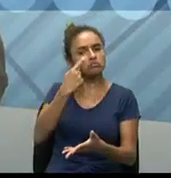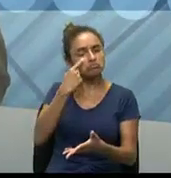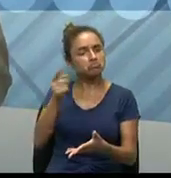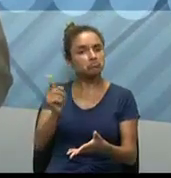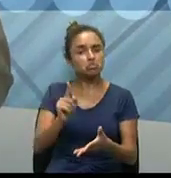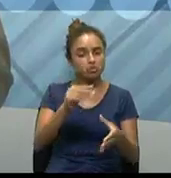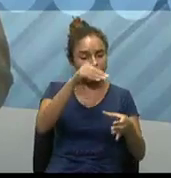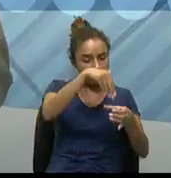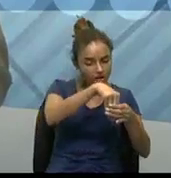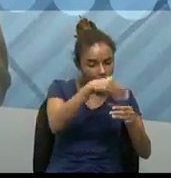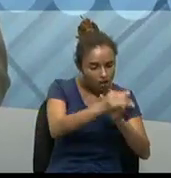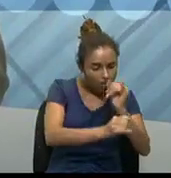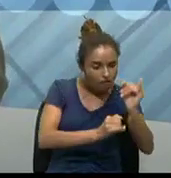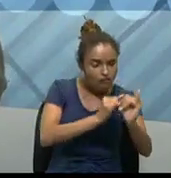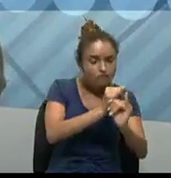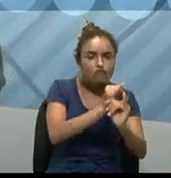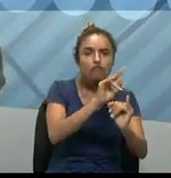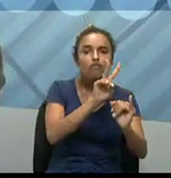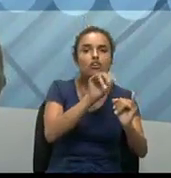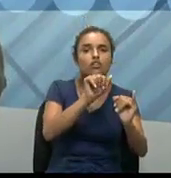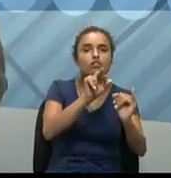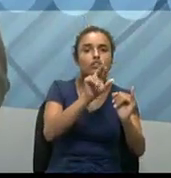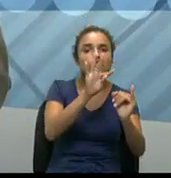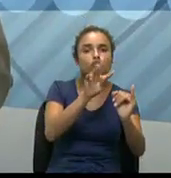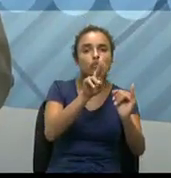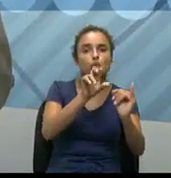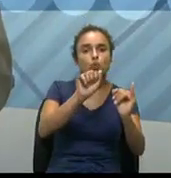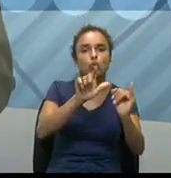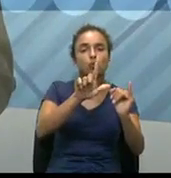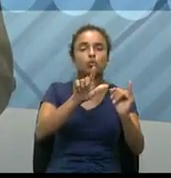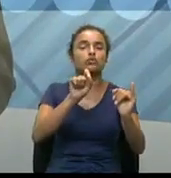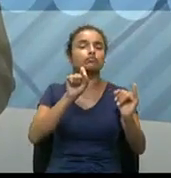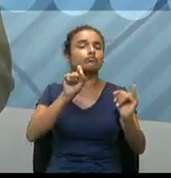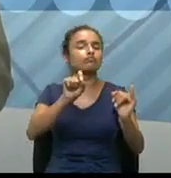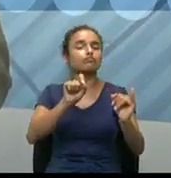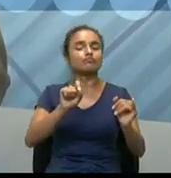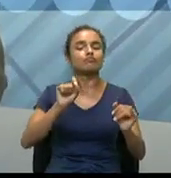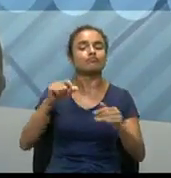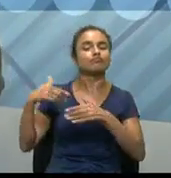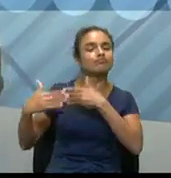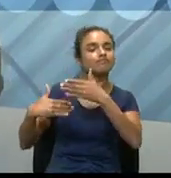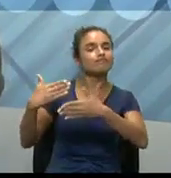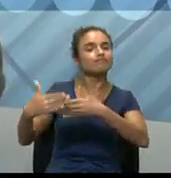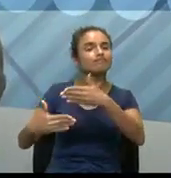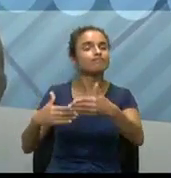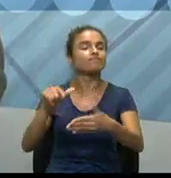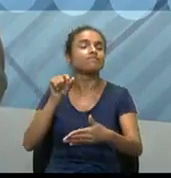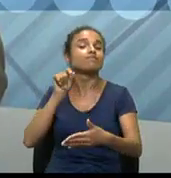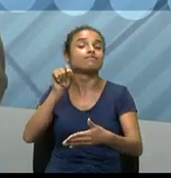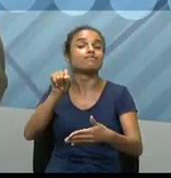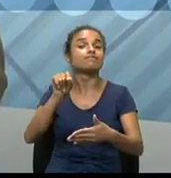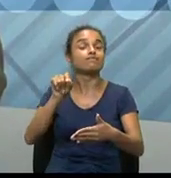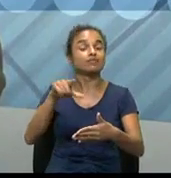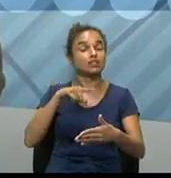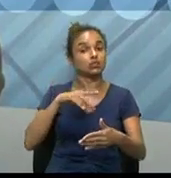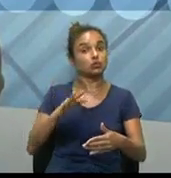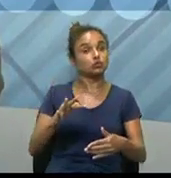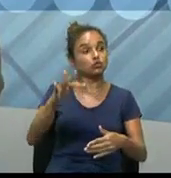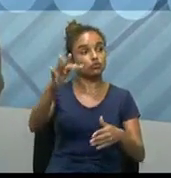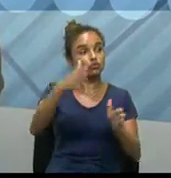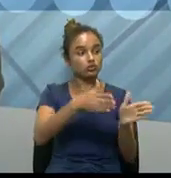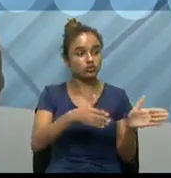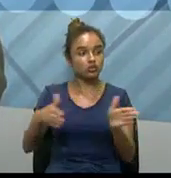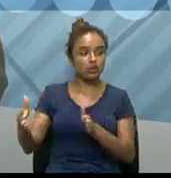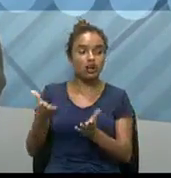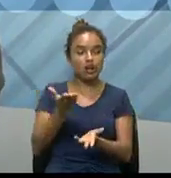as tendências, o que está por vir, né? Então, a nossa aula de hoje, ela tem como objetivo justamente falar